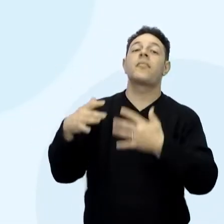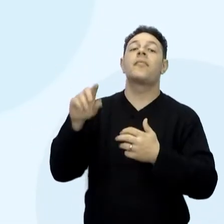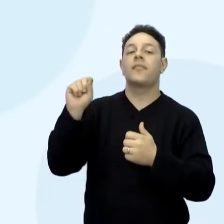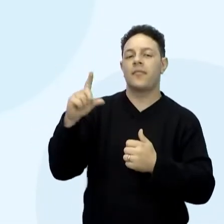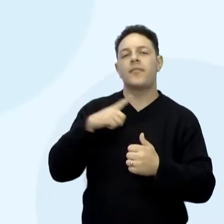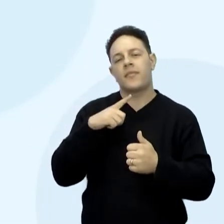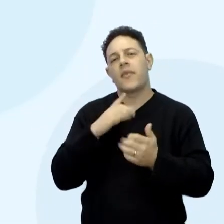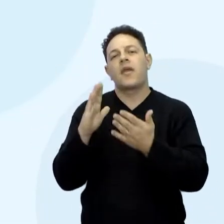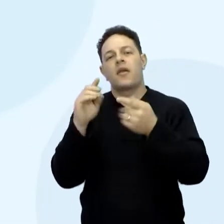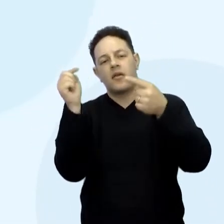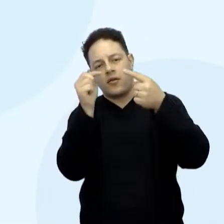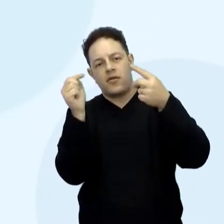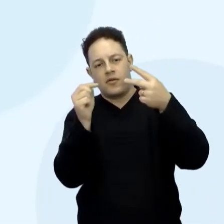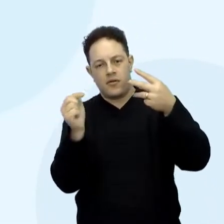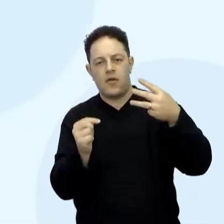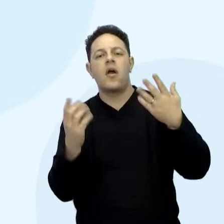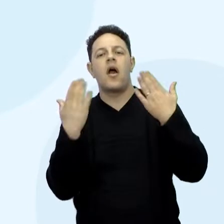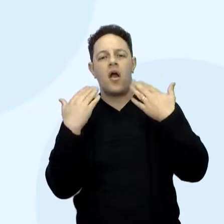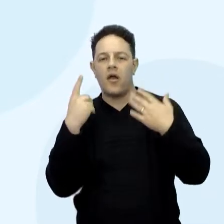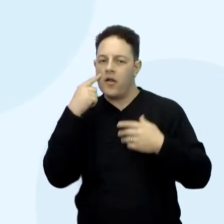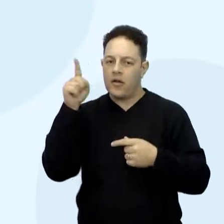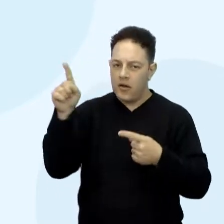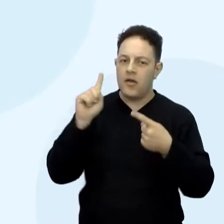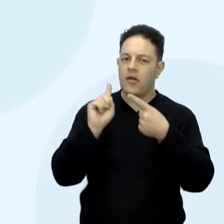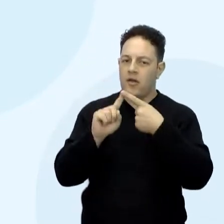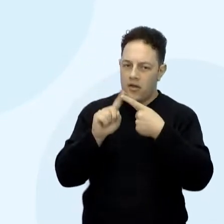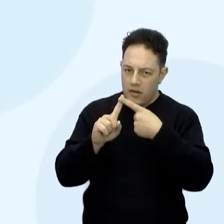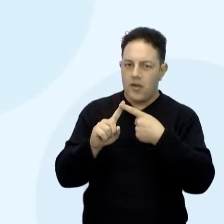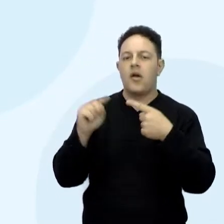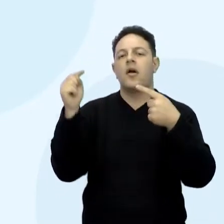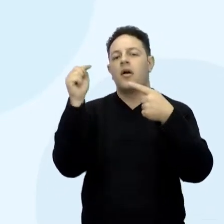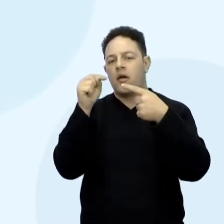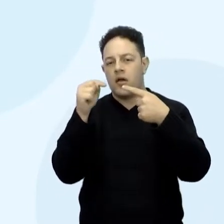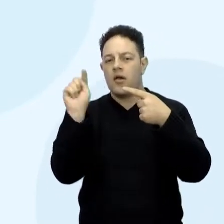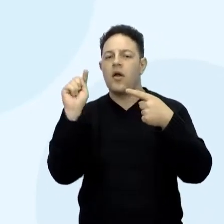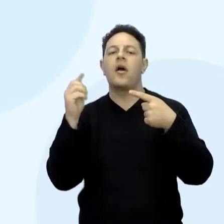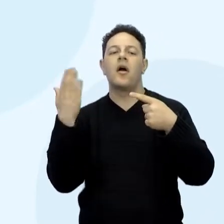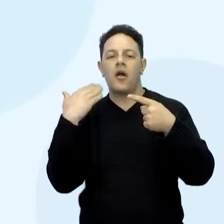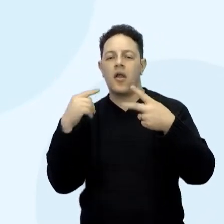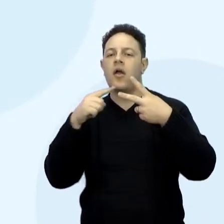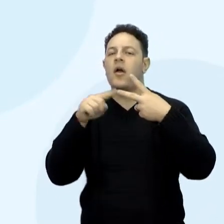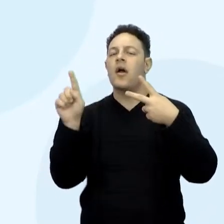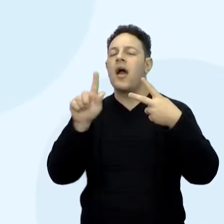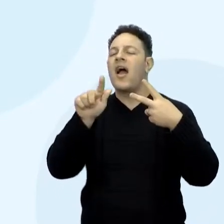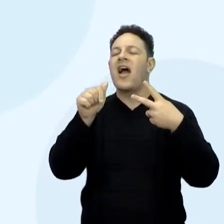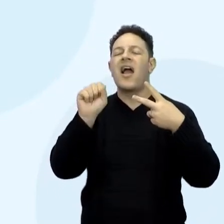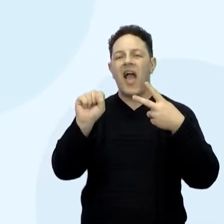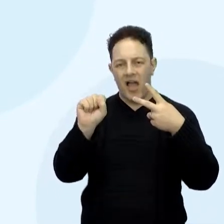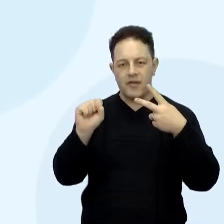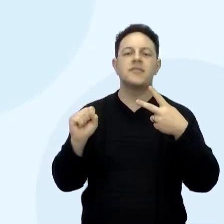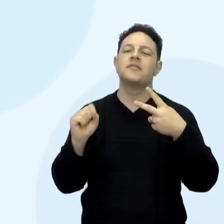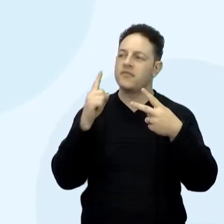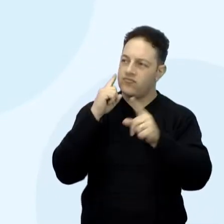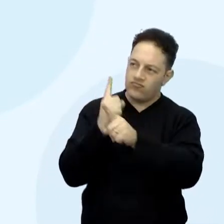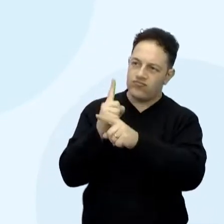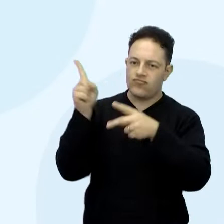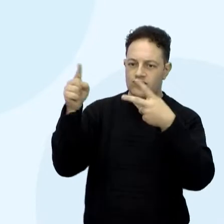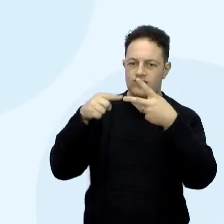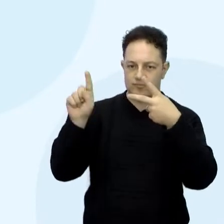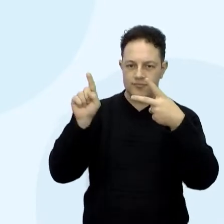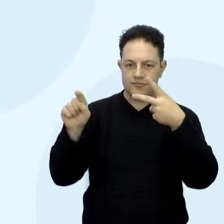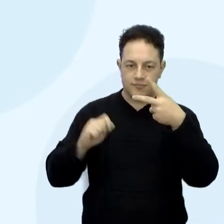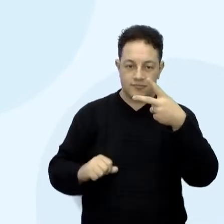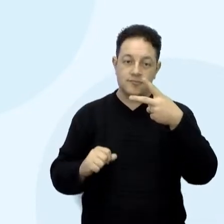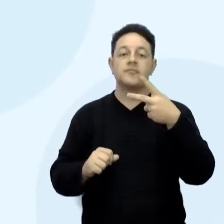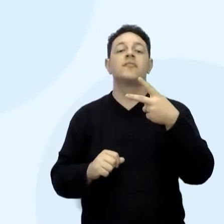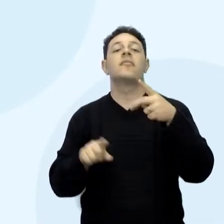viu algumas características do calor, a gente vai rever nesta aula. Algumas características dos gases, a gente vai ver fazendo essas experimentações básicas